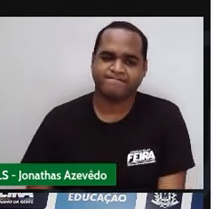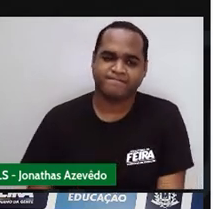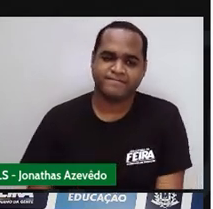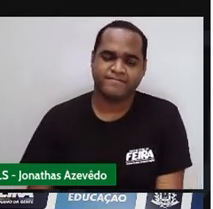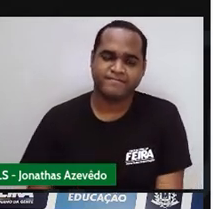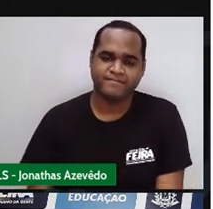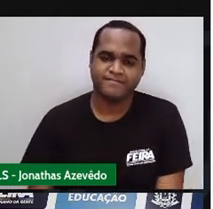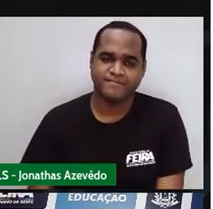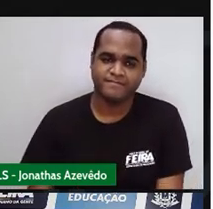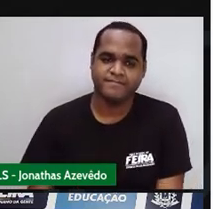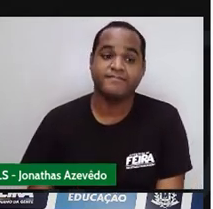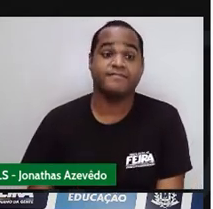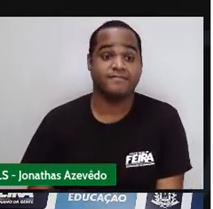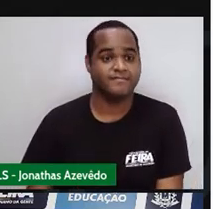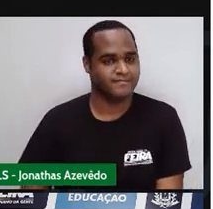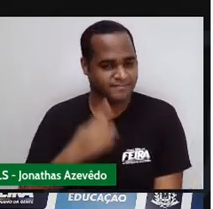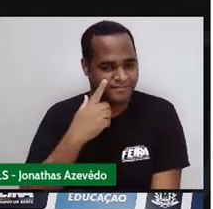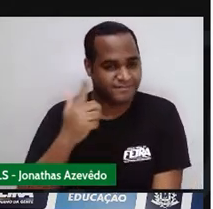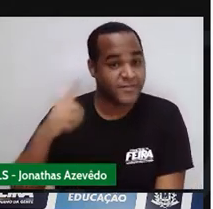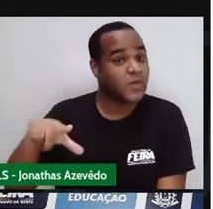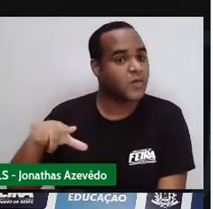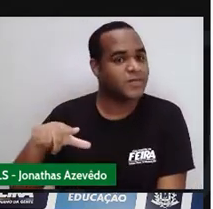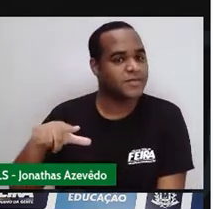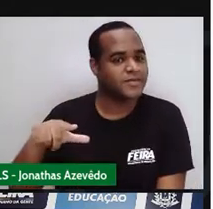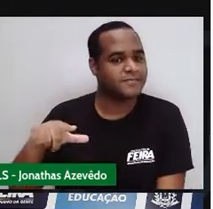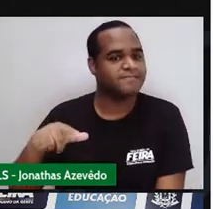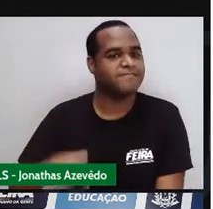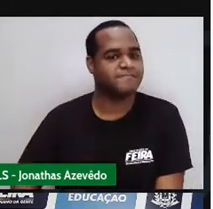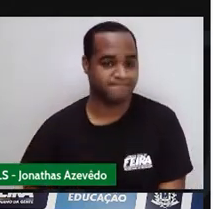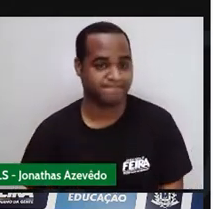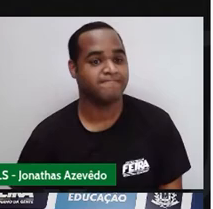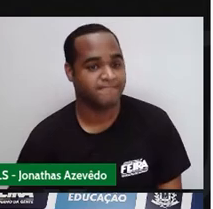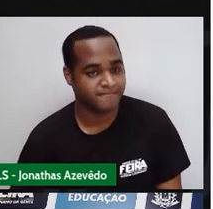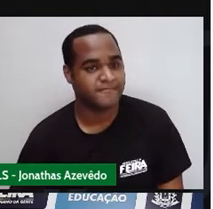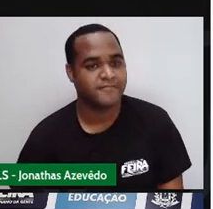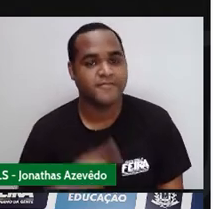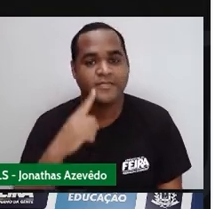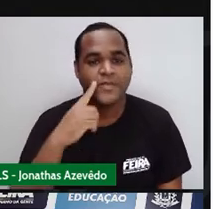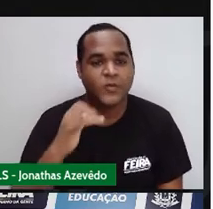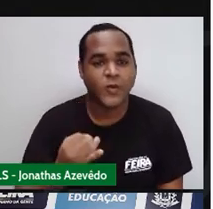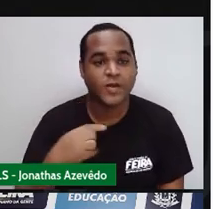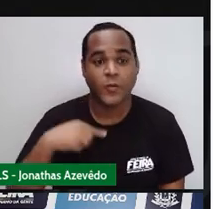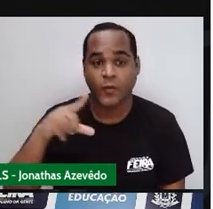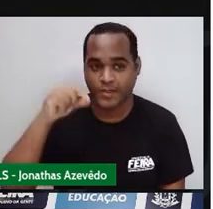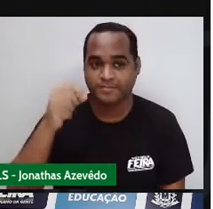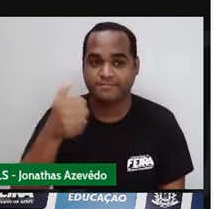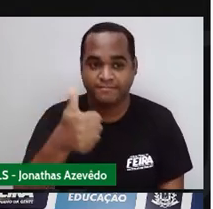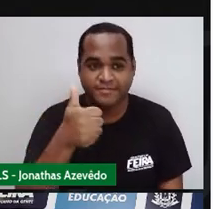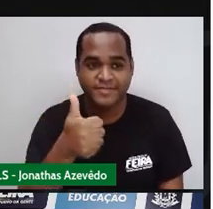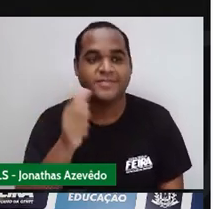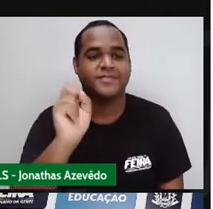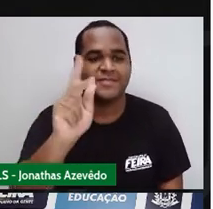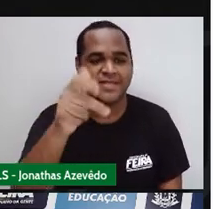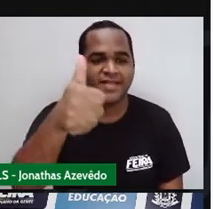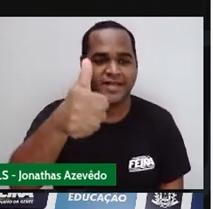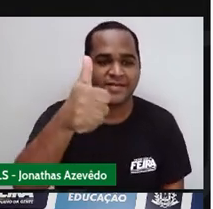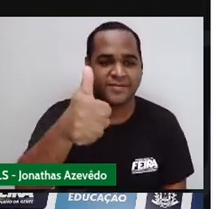Então, vamos fazer assim? Vamos fazer de novo? Jonatas, vou precisar de novo da sua participação. Tá bom?